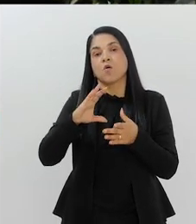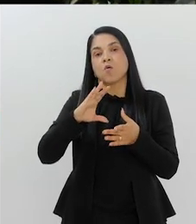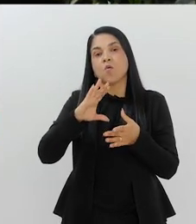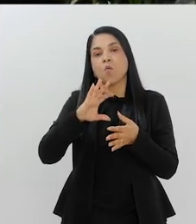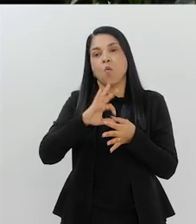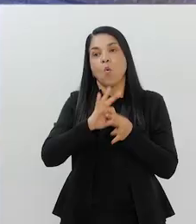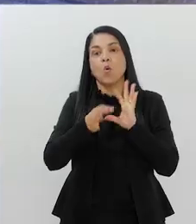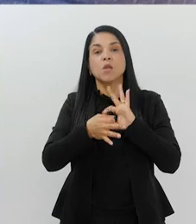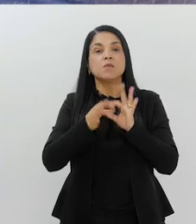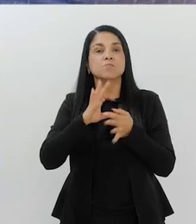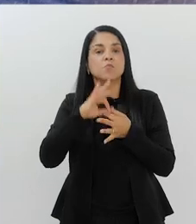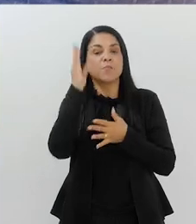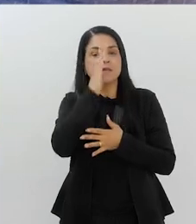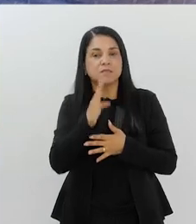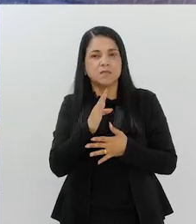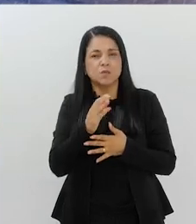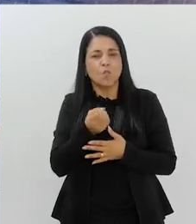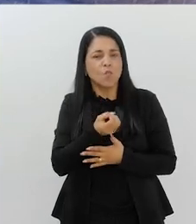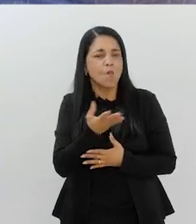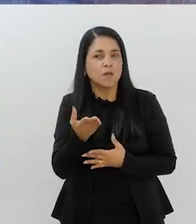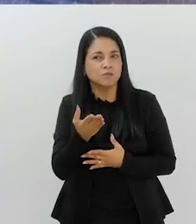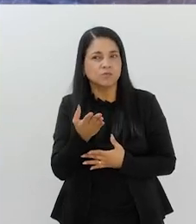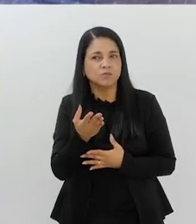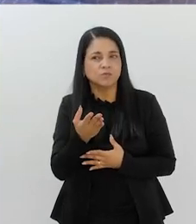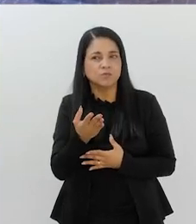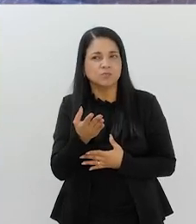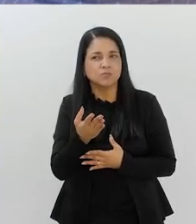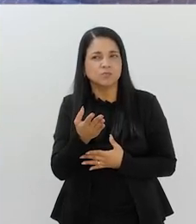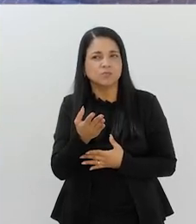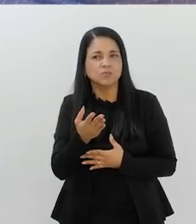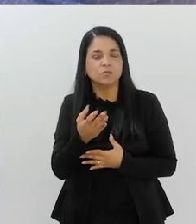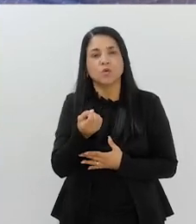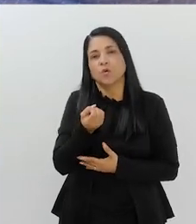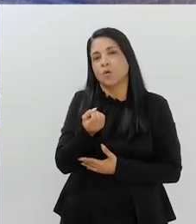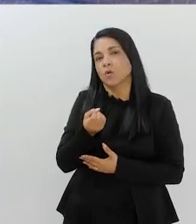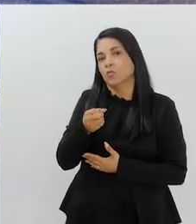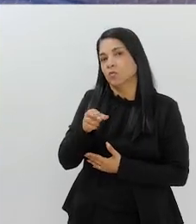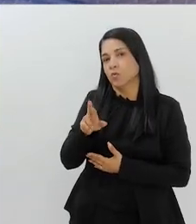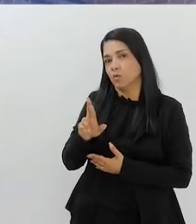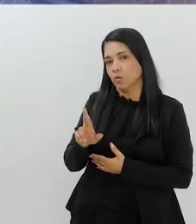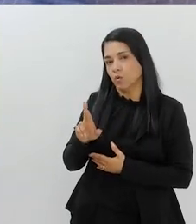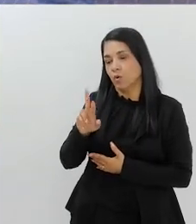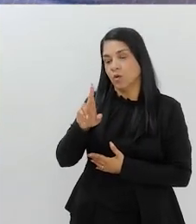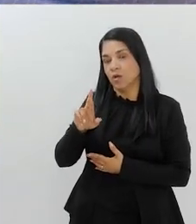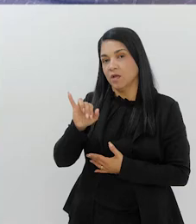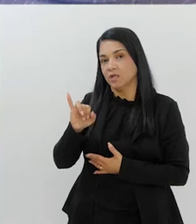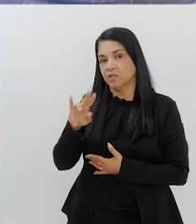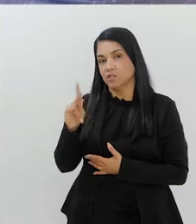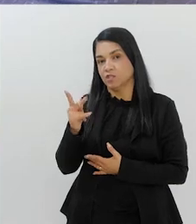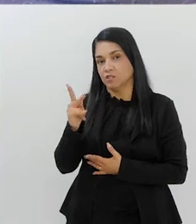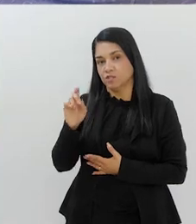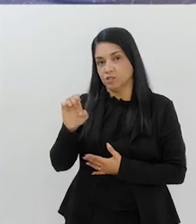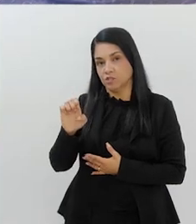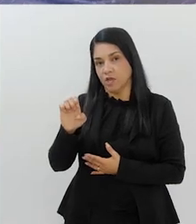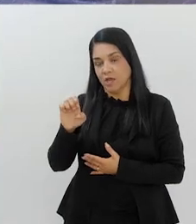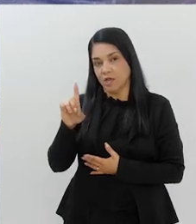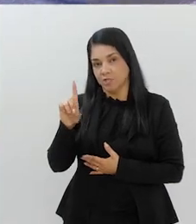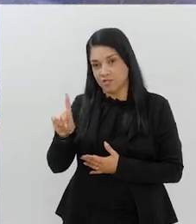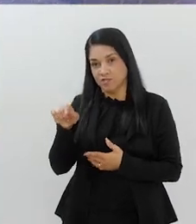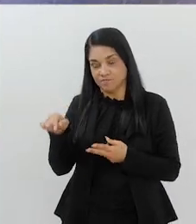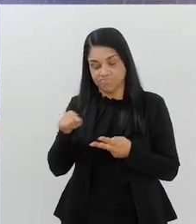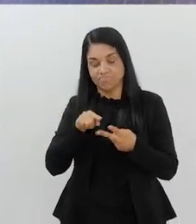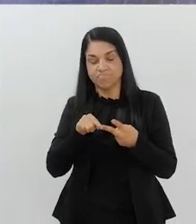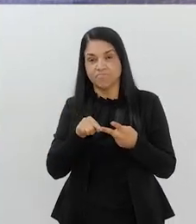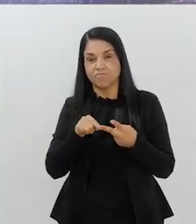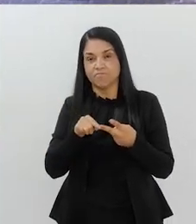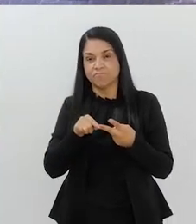Dois ou três? Não, acho que só o Nusman. Não, é. Nusman foi, Doutor Richer. Não, André Richer. Foi presidente, doutor Numan